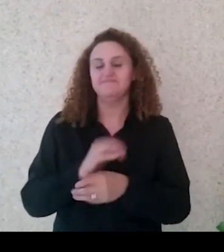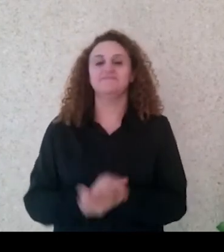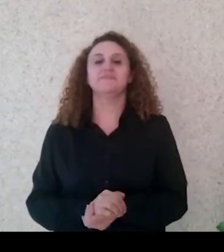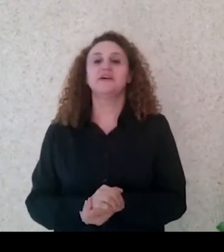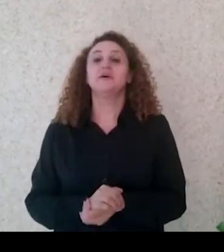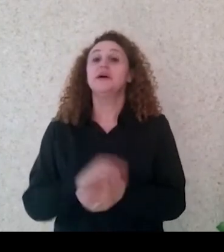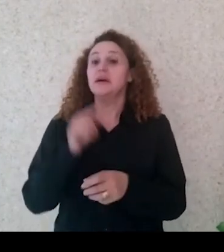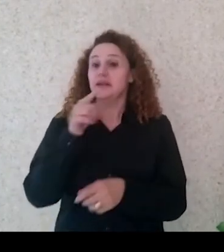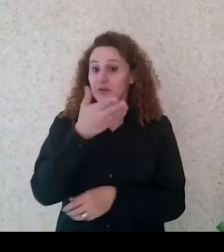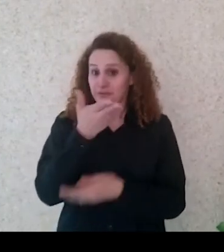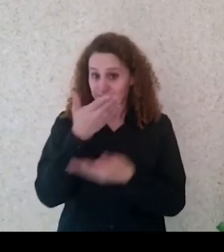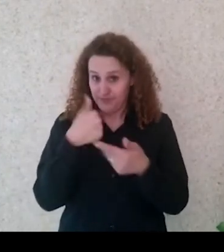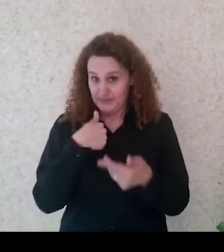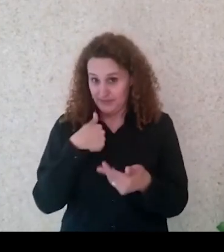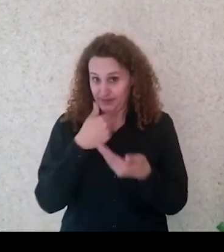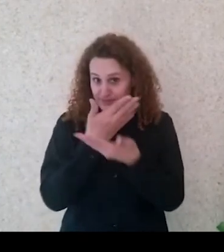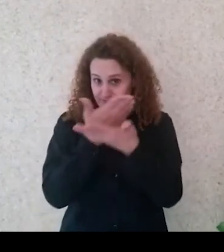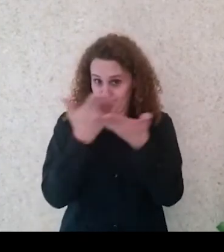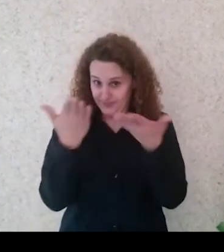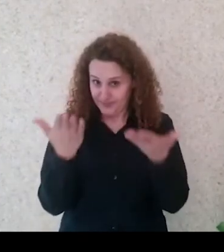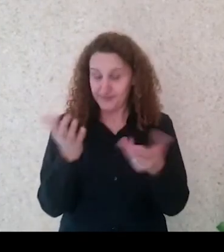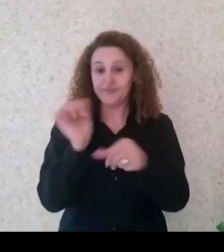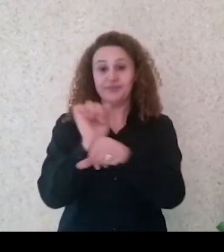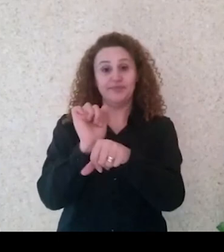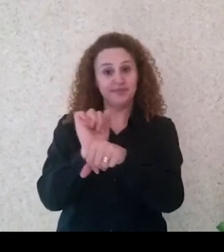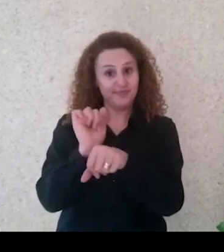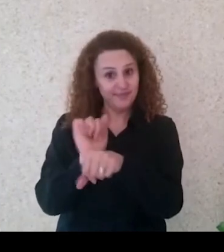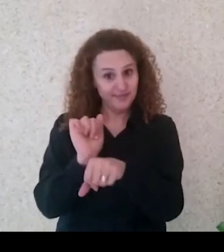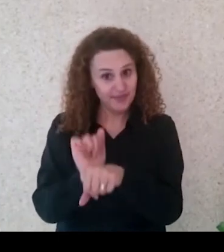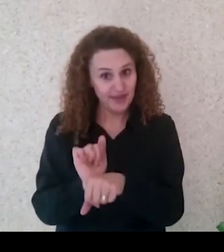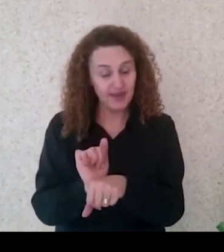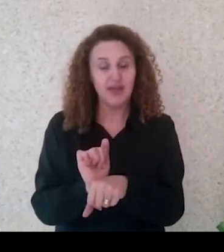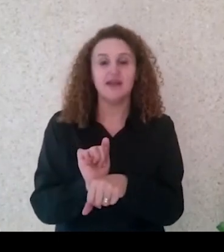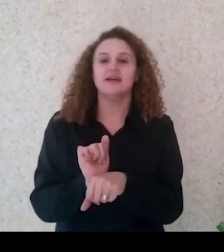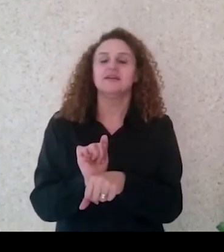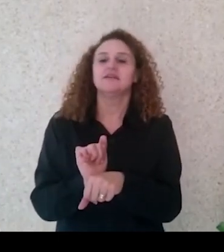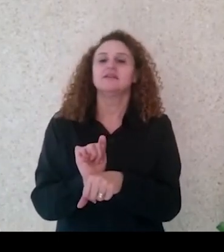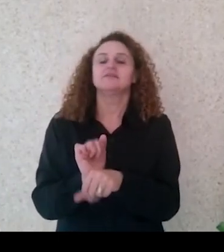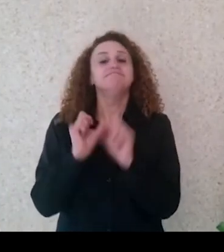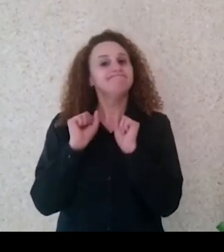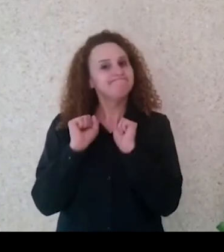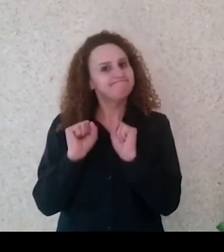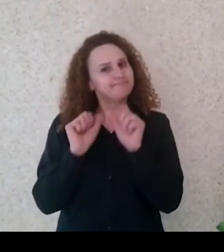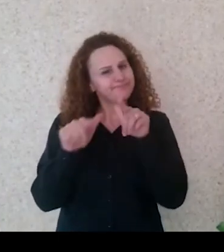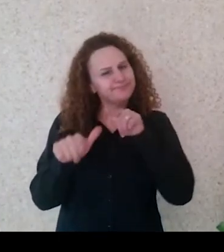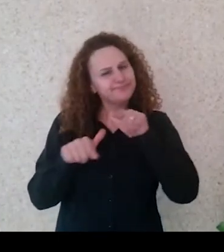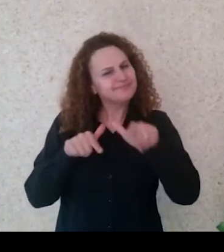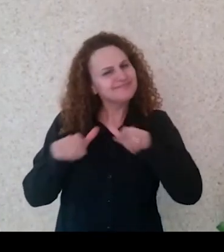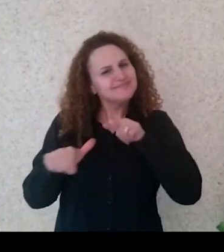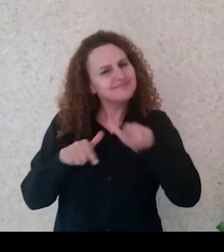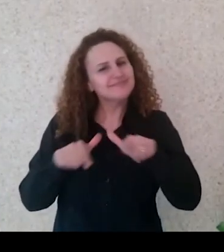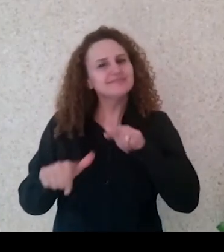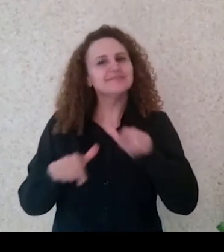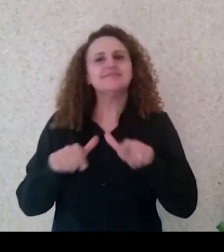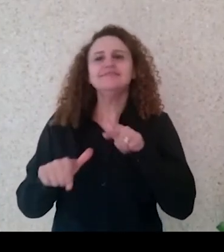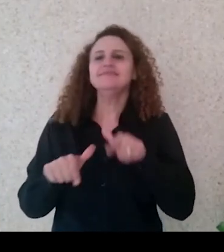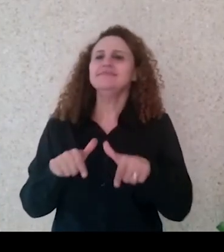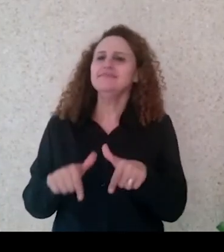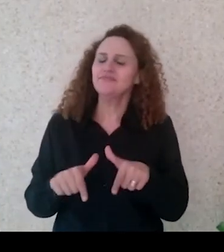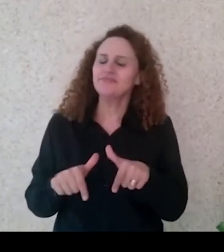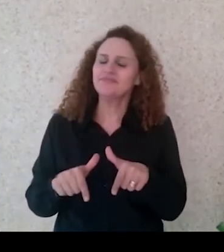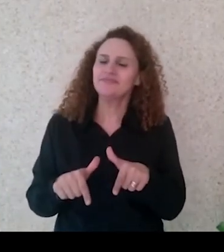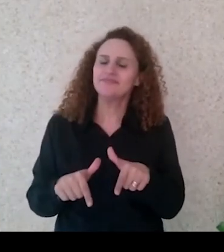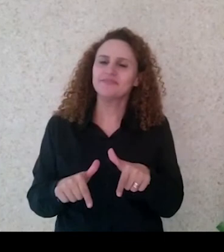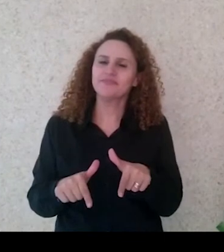que nós possamos trabalhar de uma forma